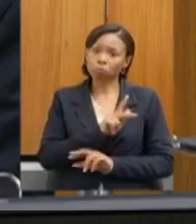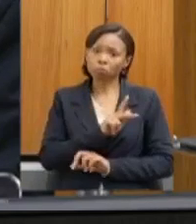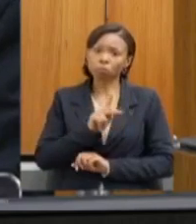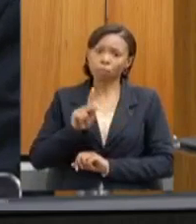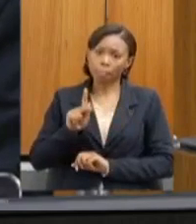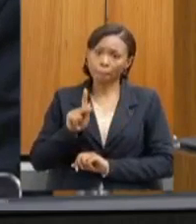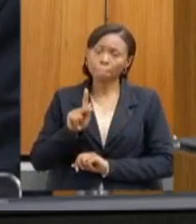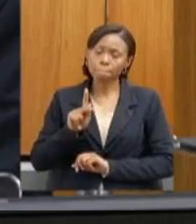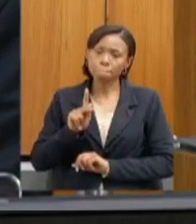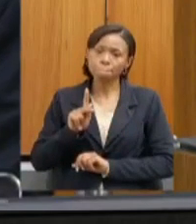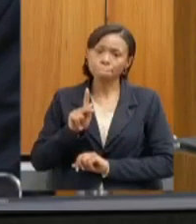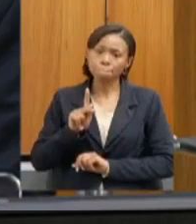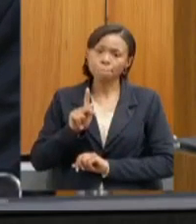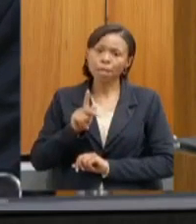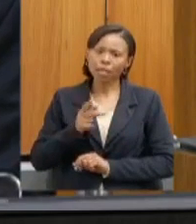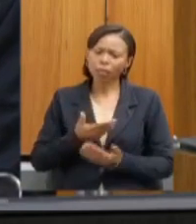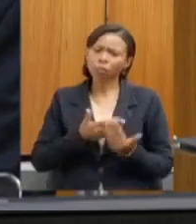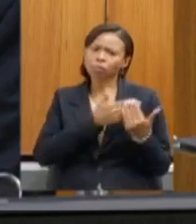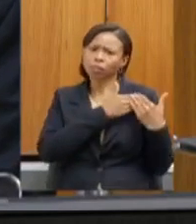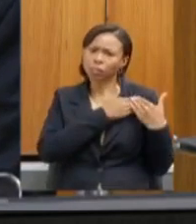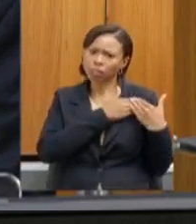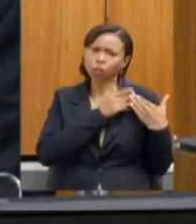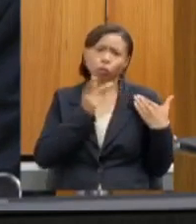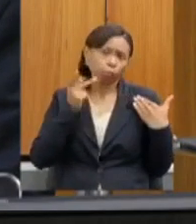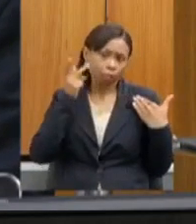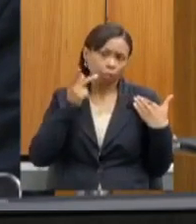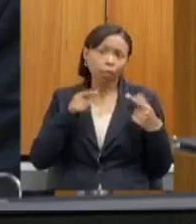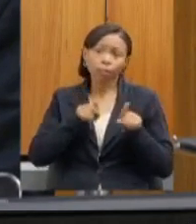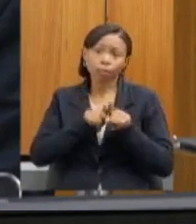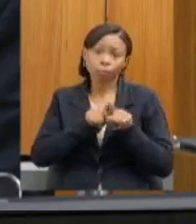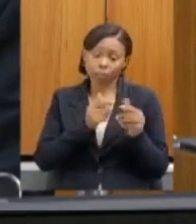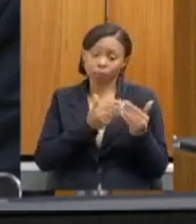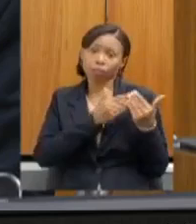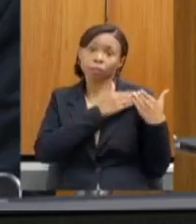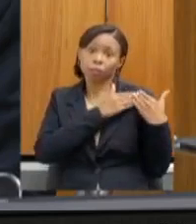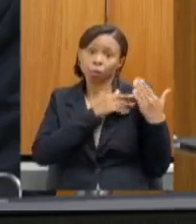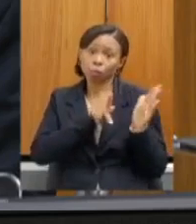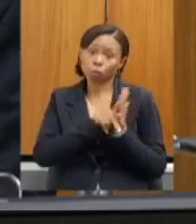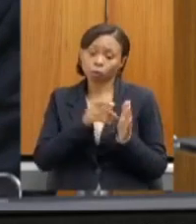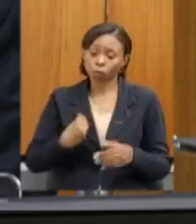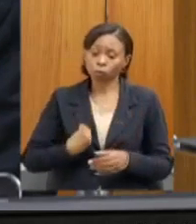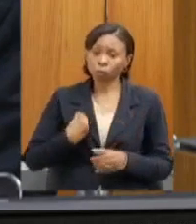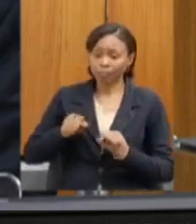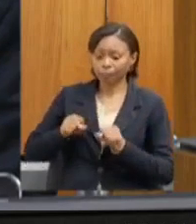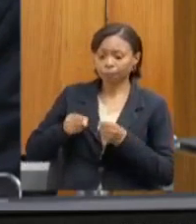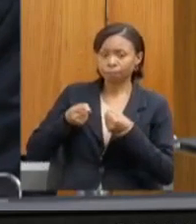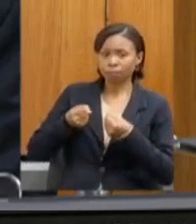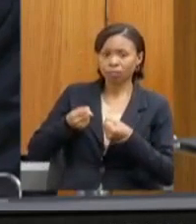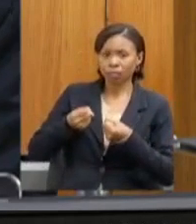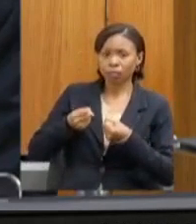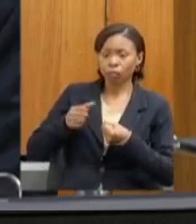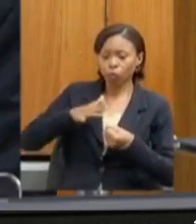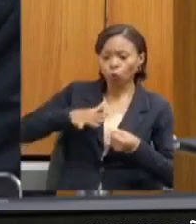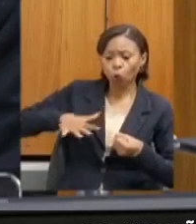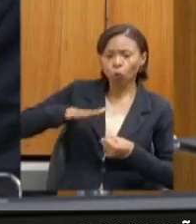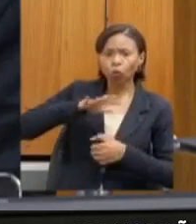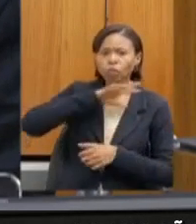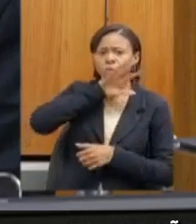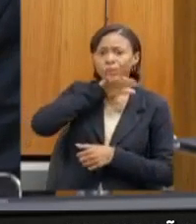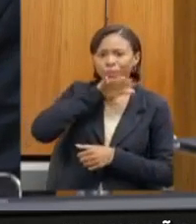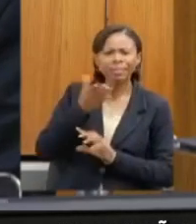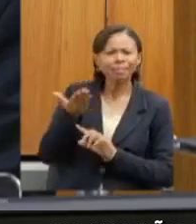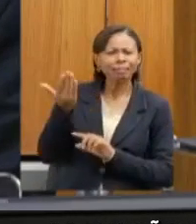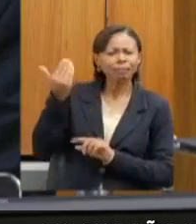missão parlamentar, ele tem uma missão de vida, essa defesa dos animais, aqueles que, lá na minha terra